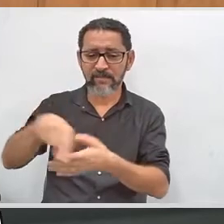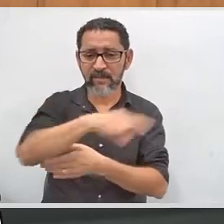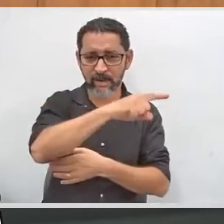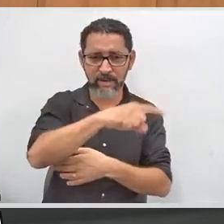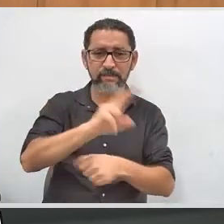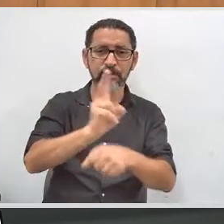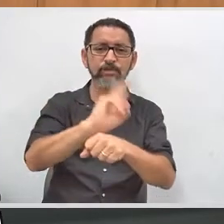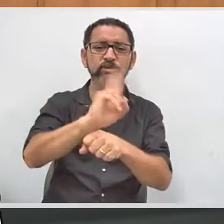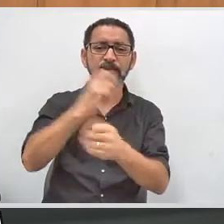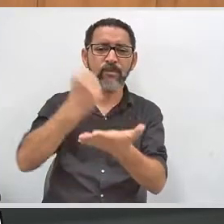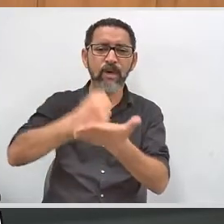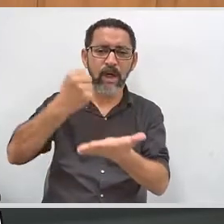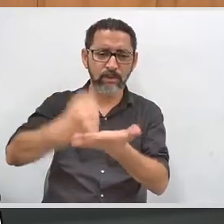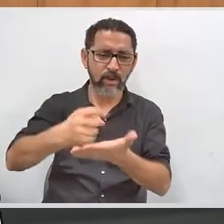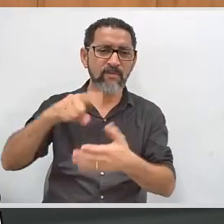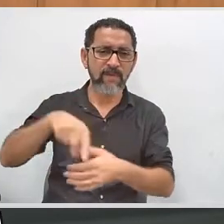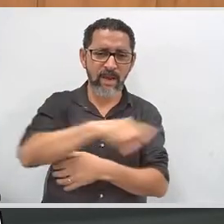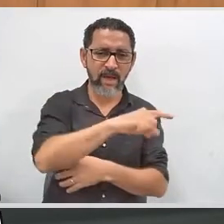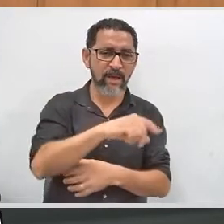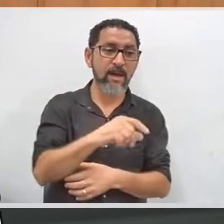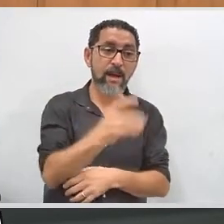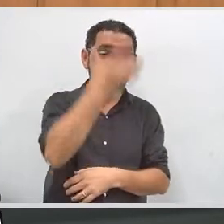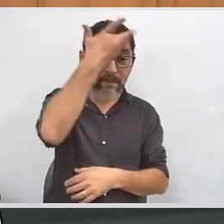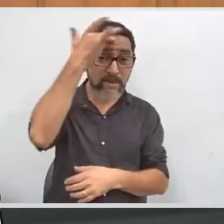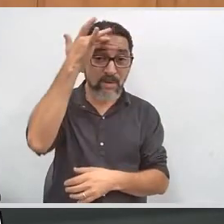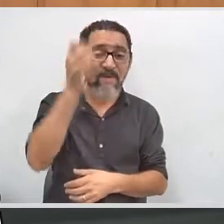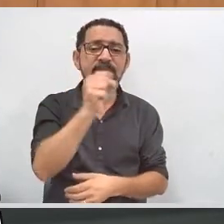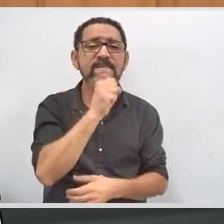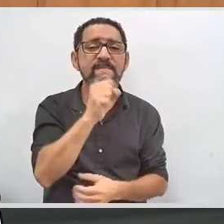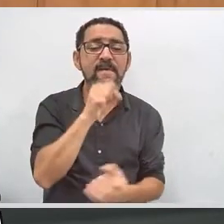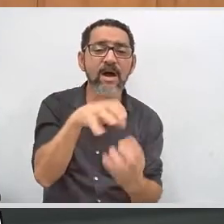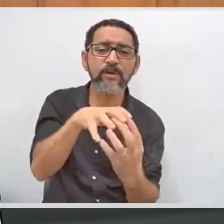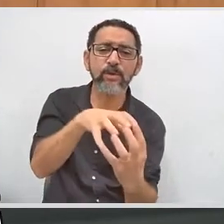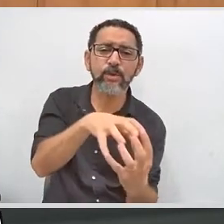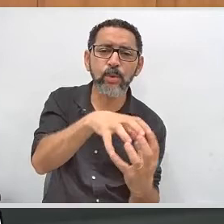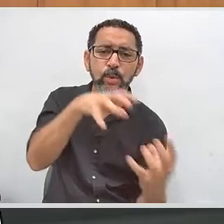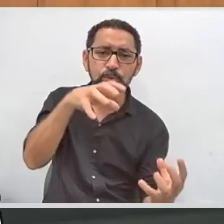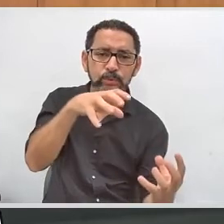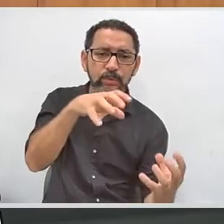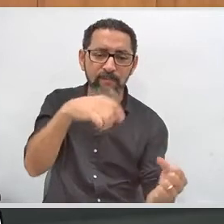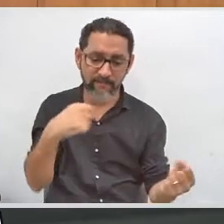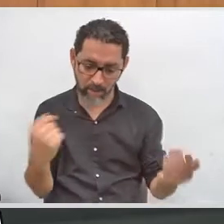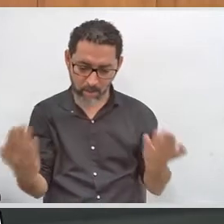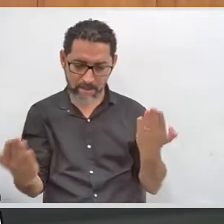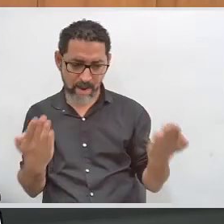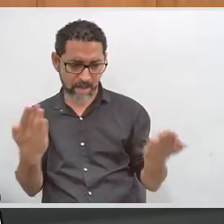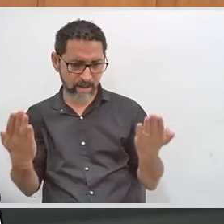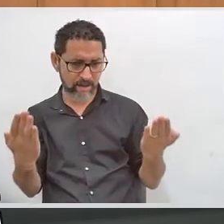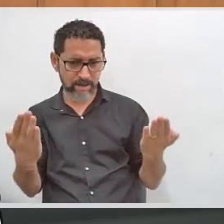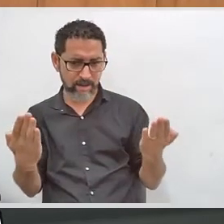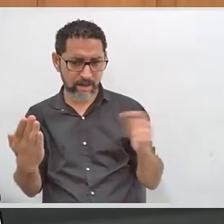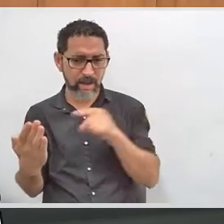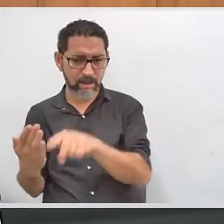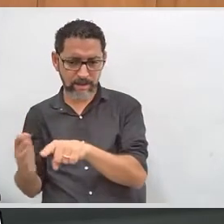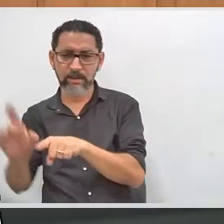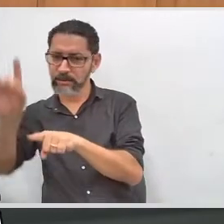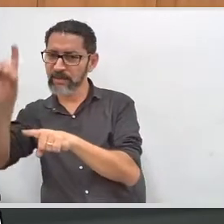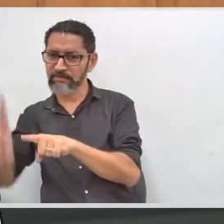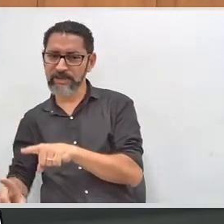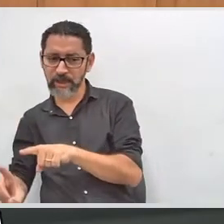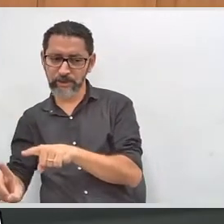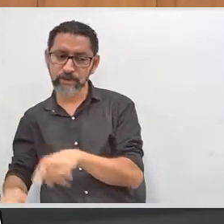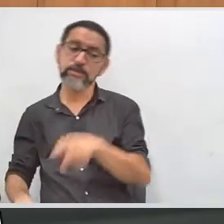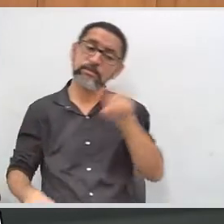eleitoral, ele vai avaliar se a condição que aquele idoso apresenta é comparável à condição de uma pessoa, ainda que jovem,